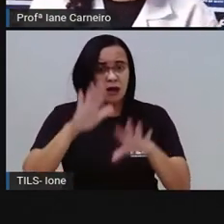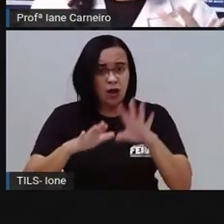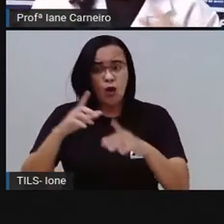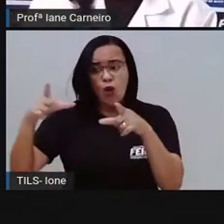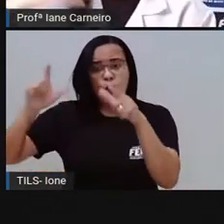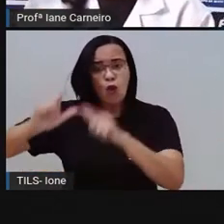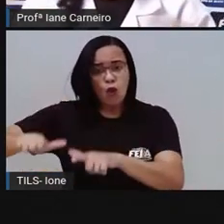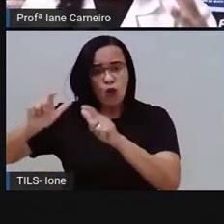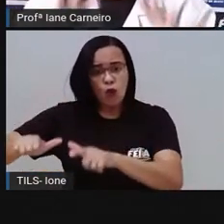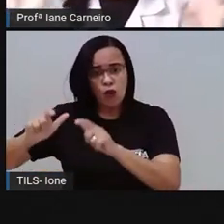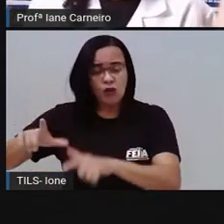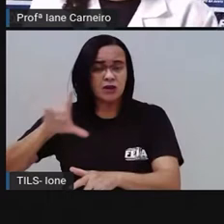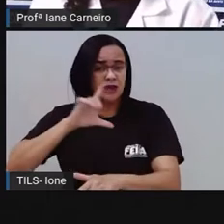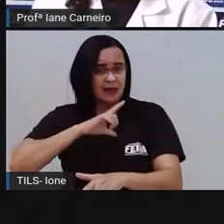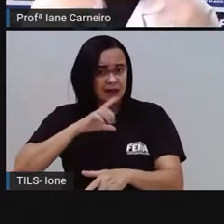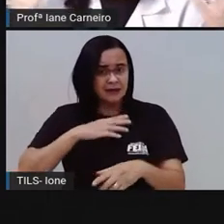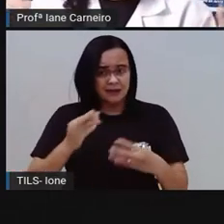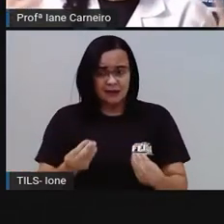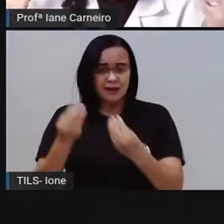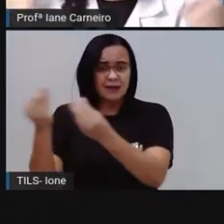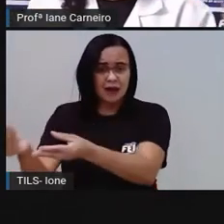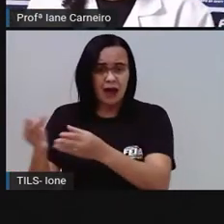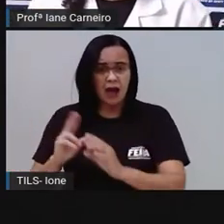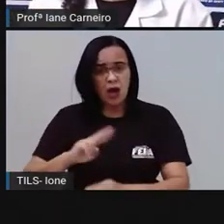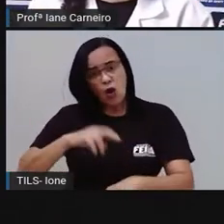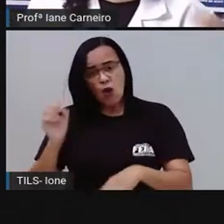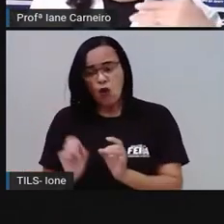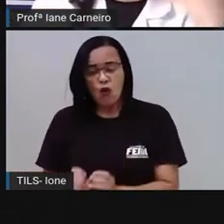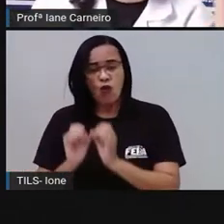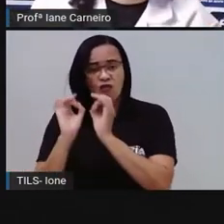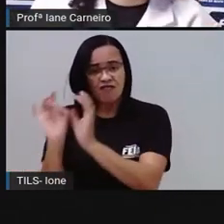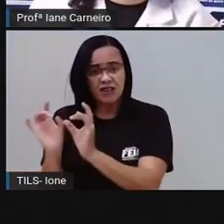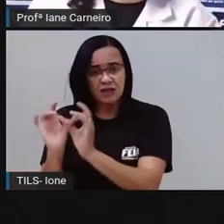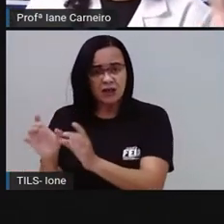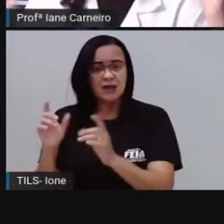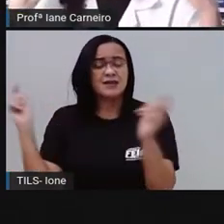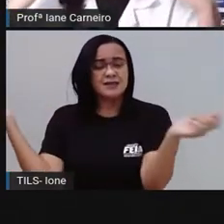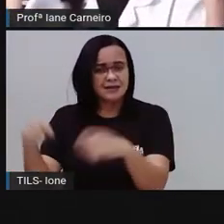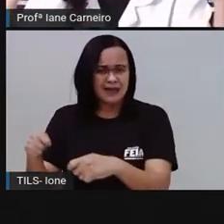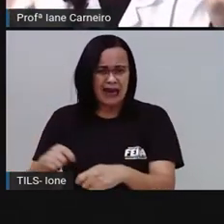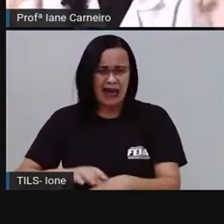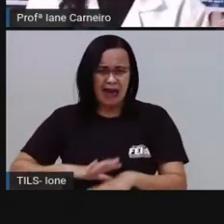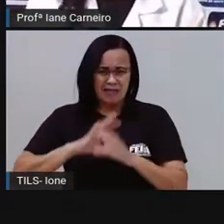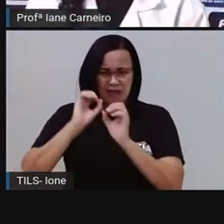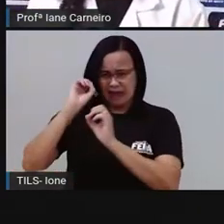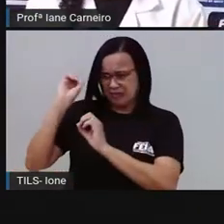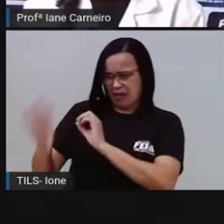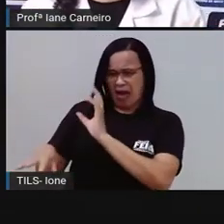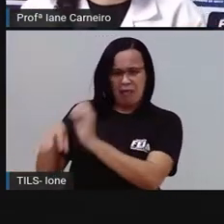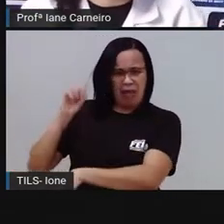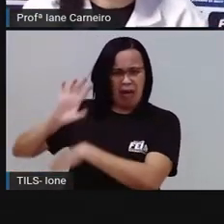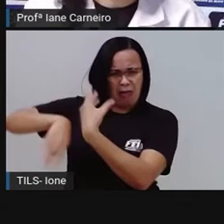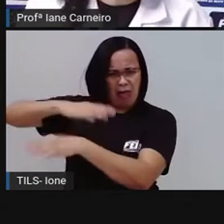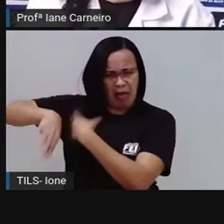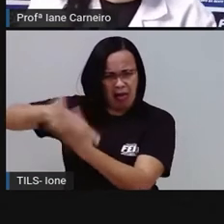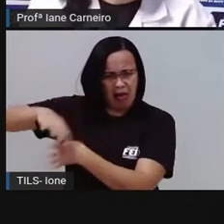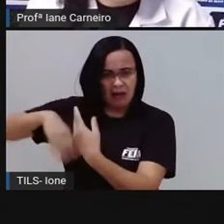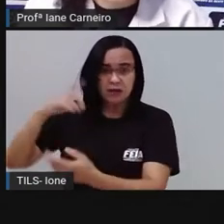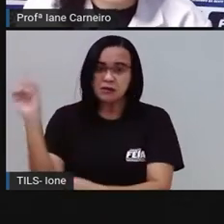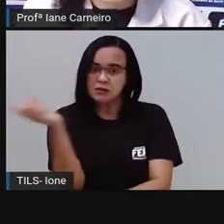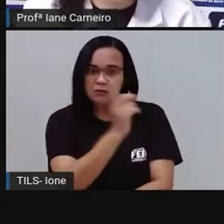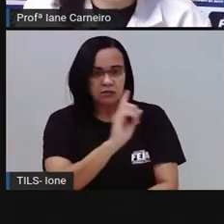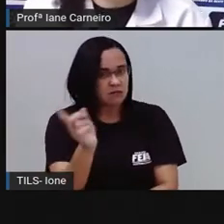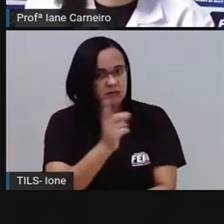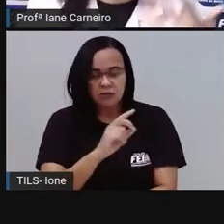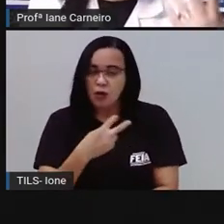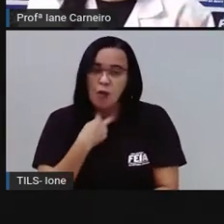pneus para eles revenderem, enfim. Tem várias coisas que você pode fazer. Agora, o que não dá é jogar o pneu de qualquer forma na rua, né? Tem uma